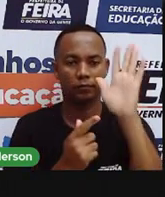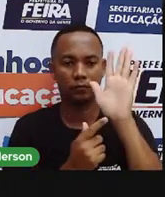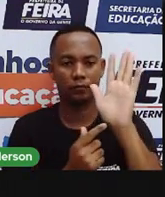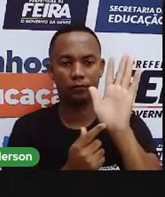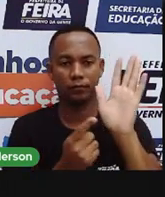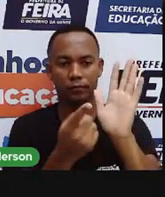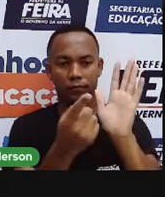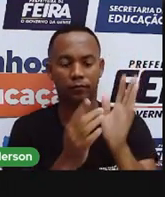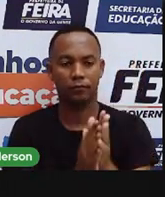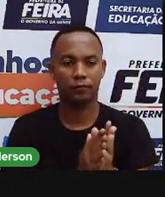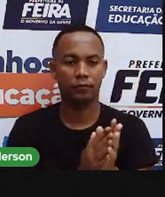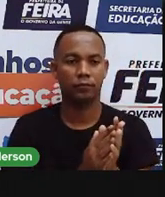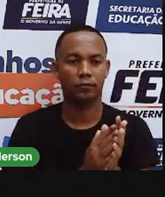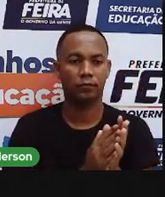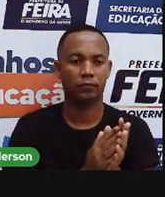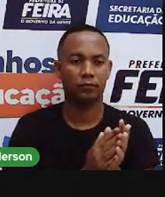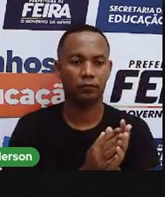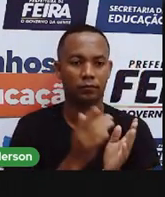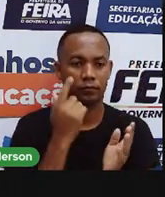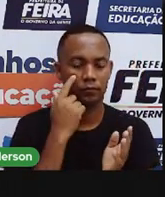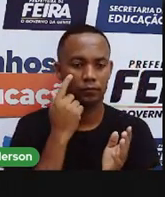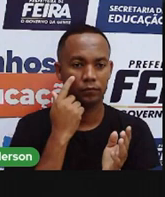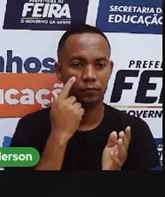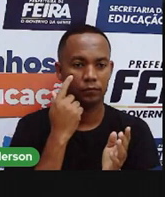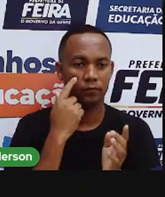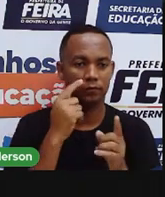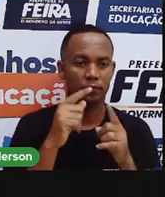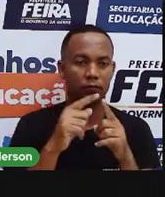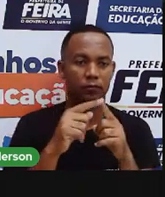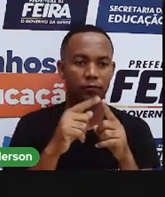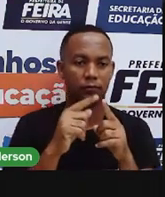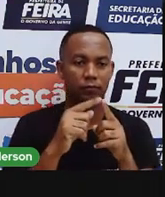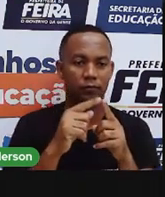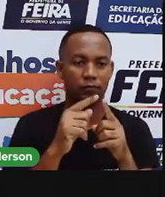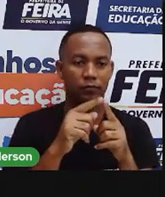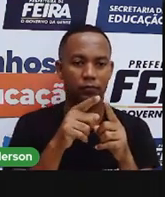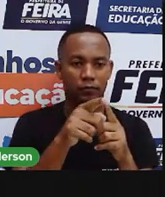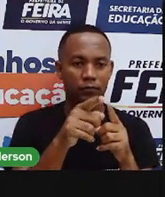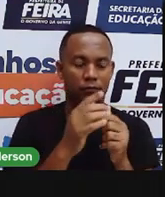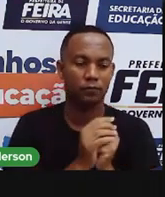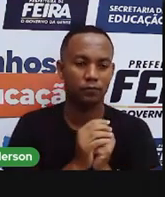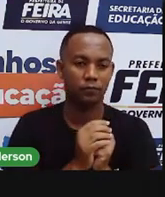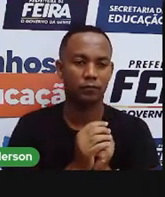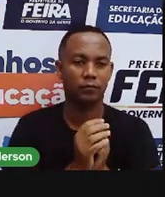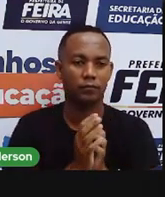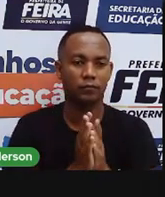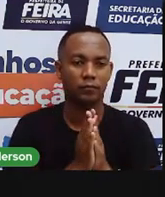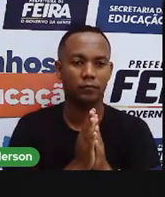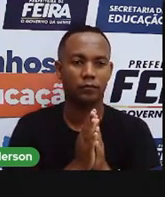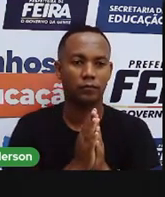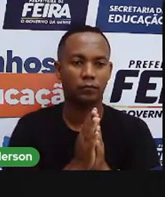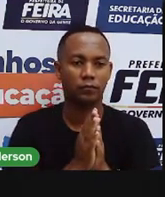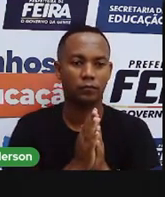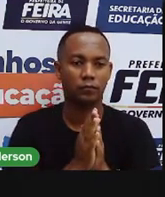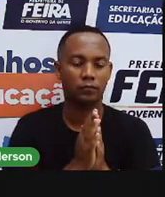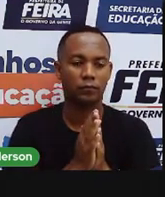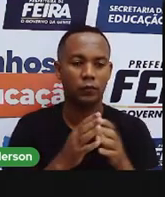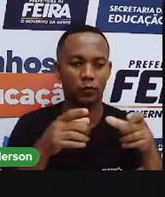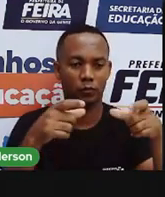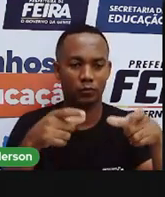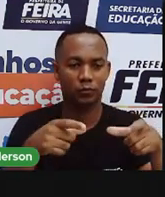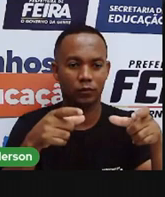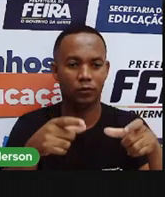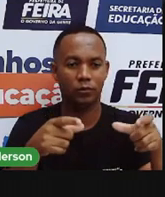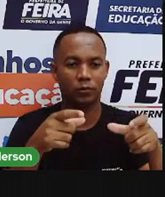né? A nossa aula. Aqui, tá vendo? Deixa eu ver. eu puxar, puxar, puxar, puxar. Aqui, pronto. Aqui nesse lugar, tá